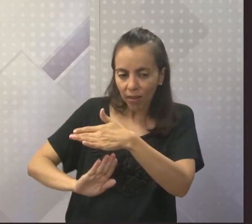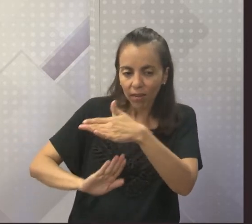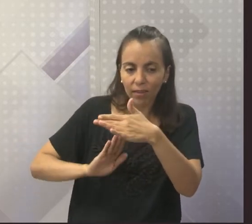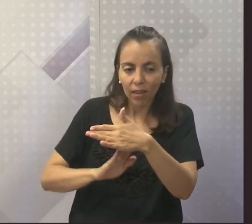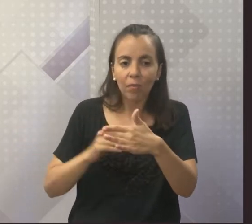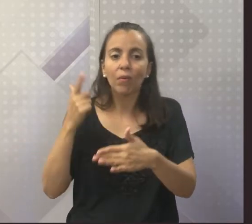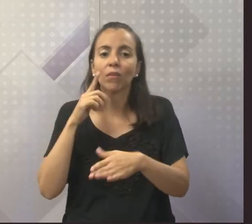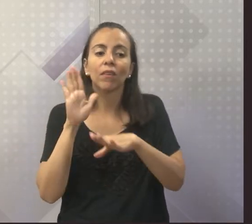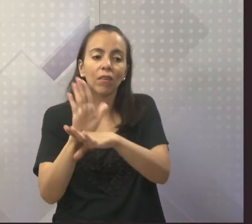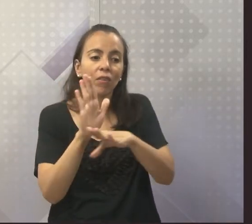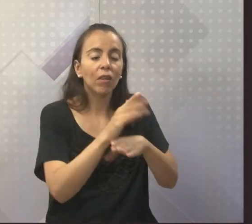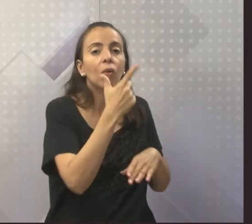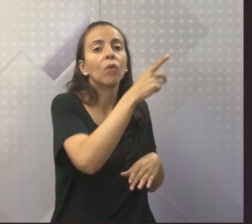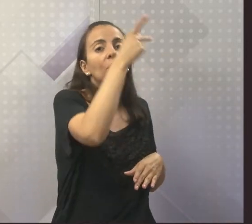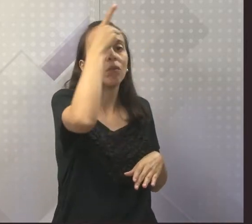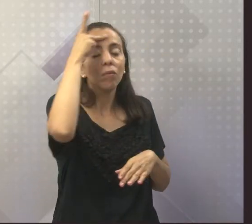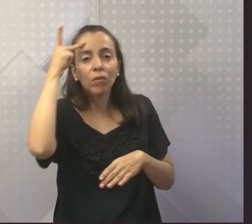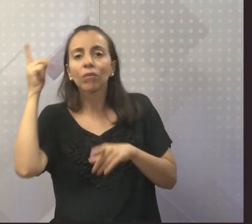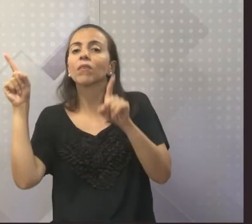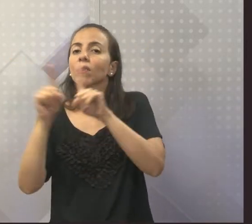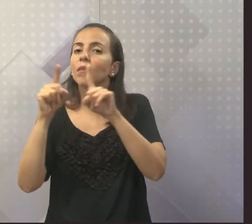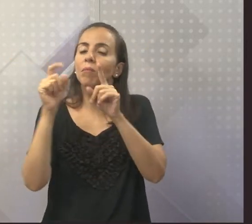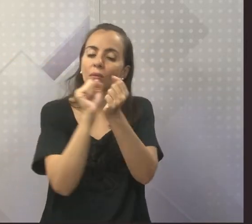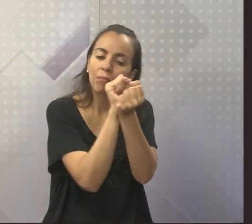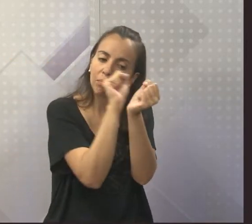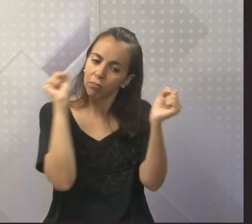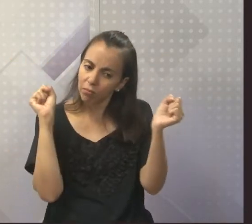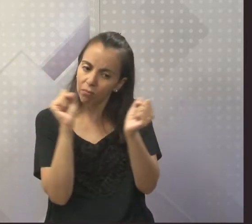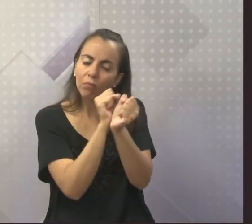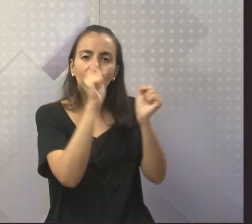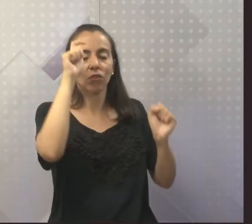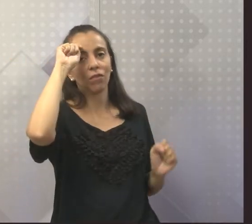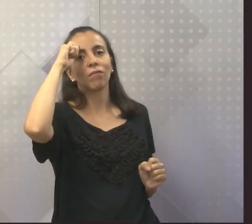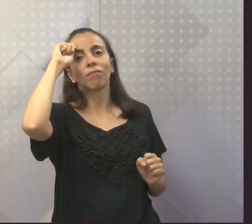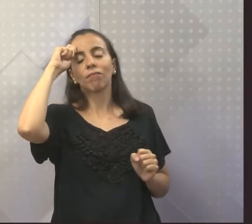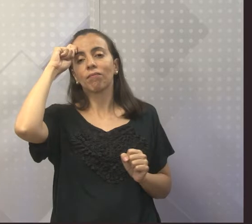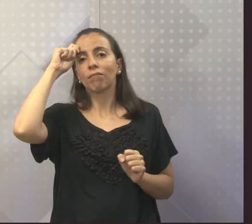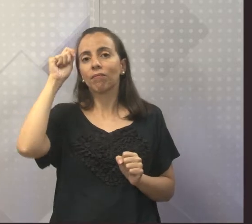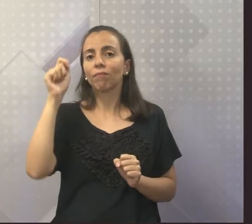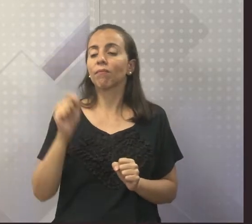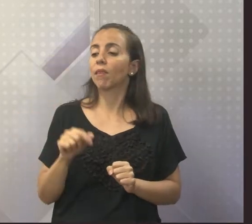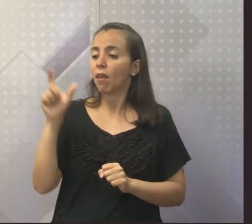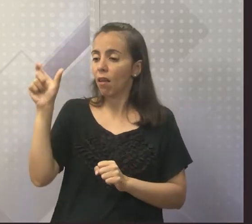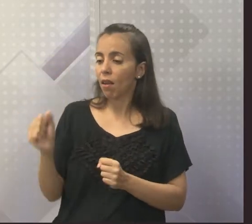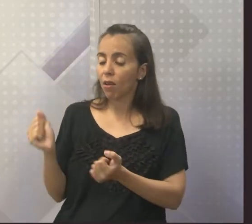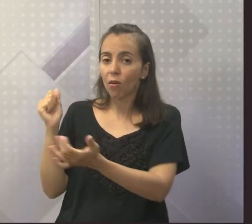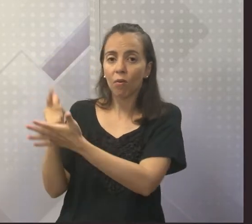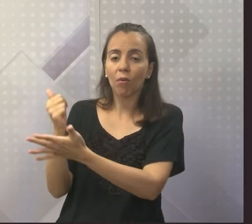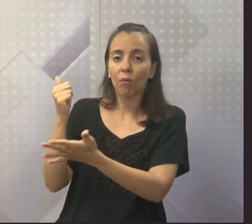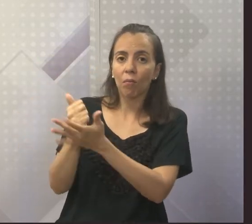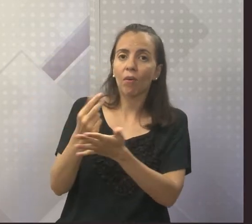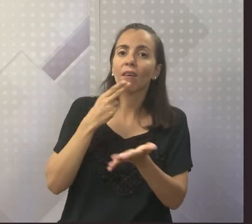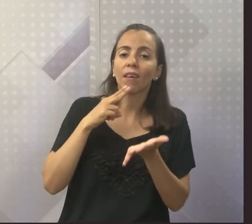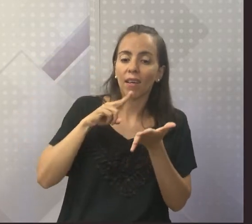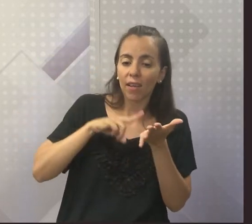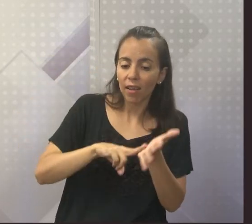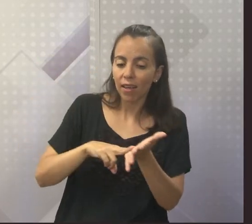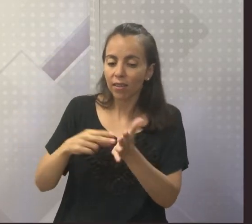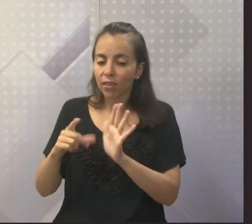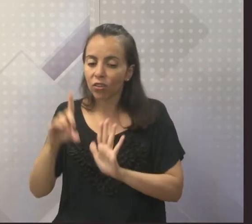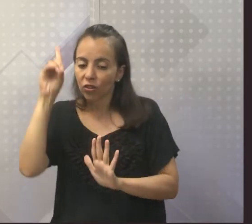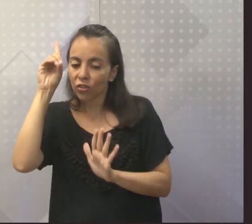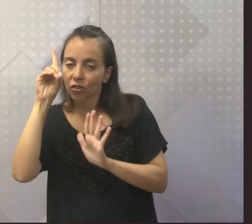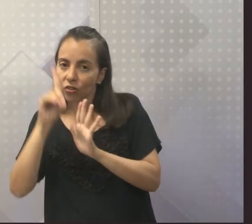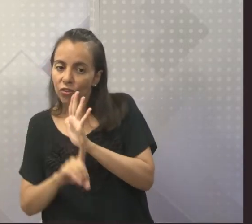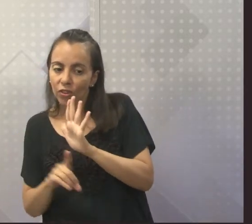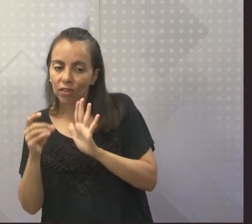só, que coisa linda, certo? Então, este Teodoro, ele compra diversas cartas de alforria,